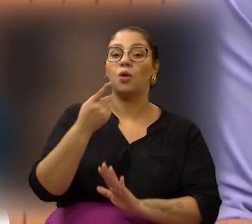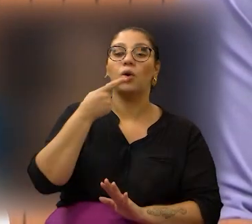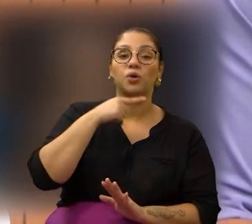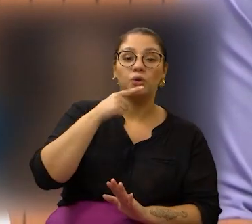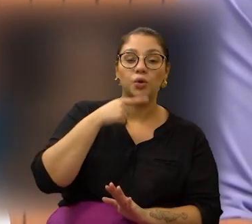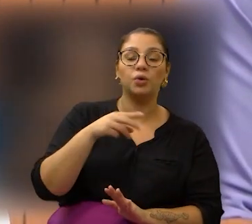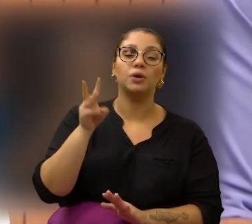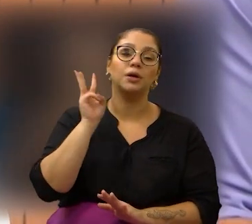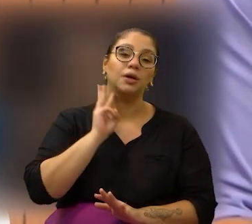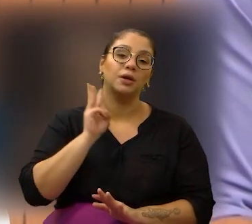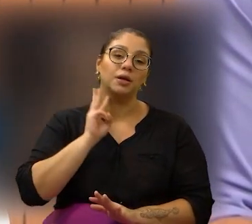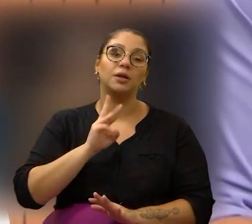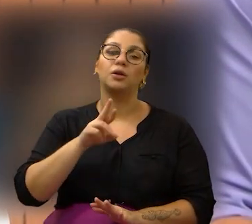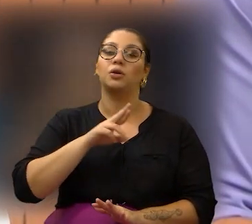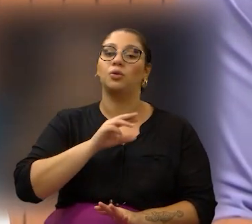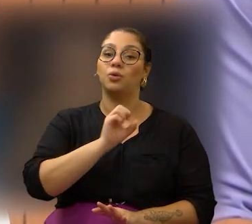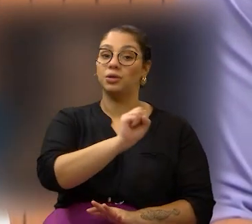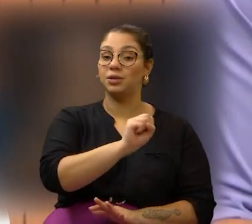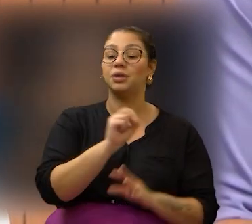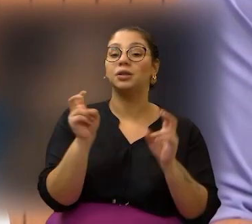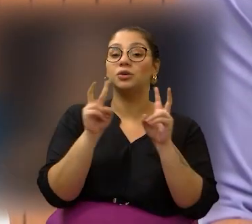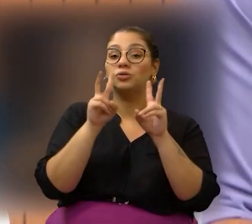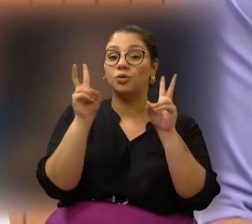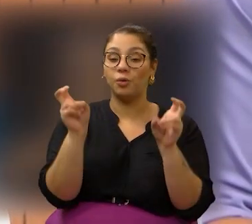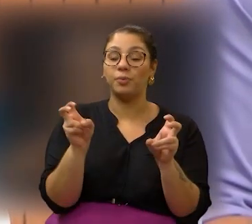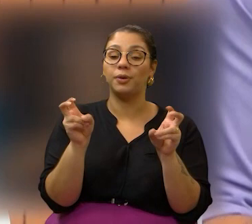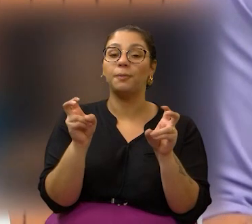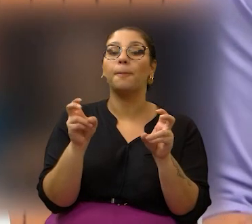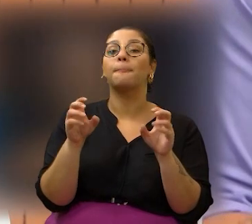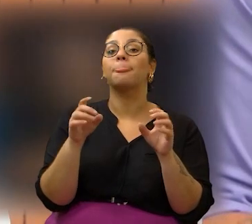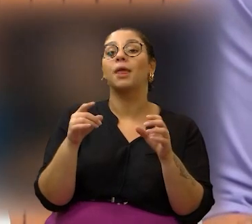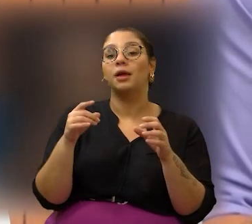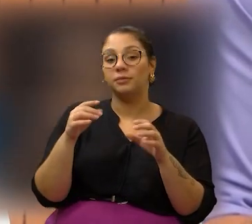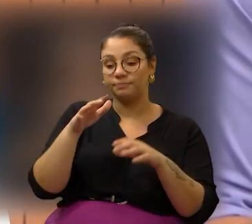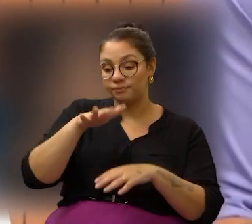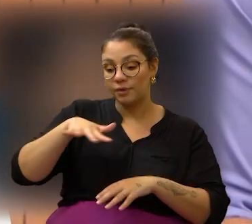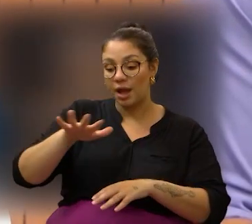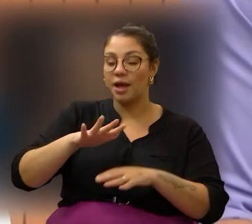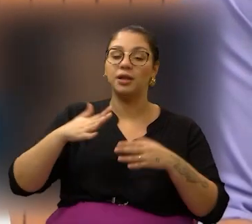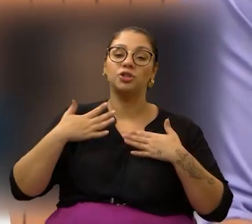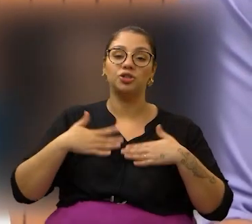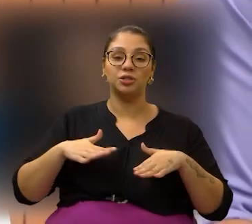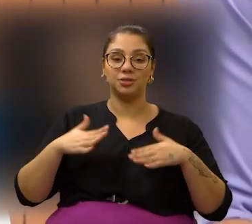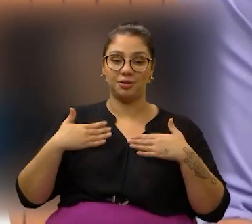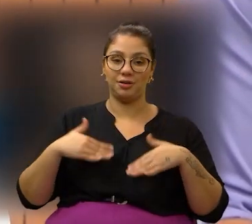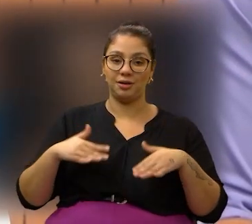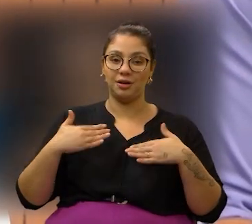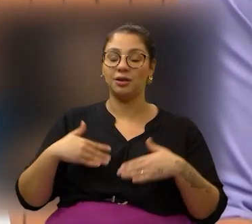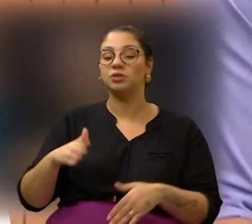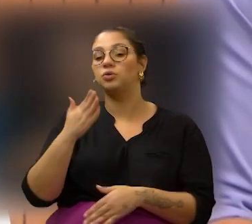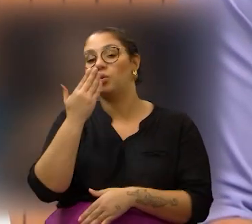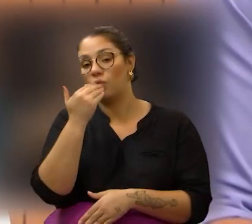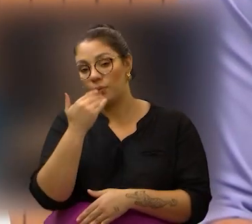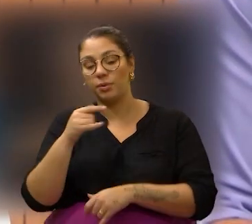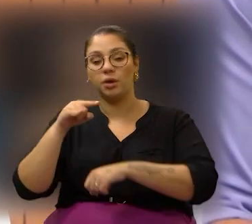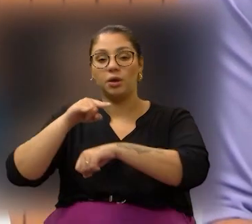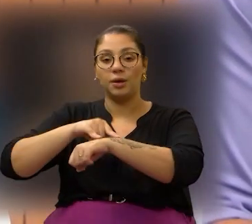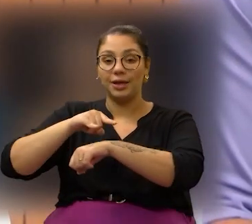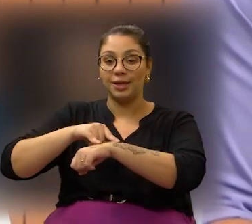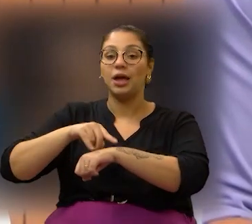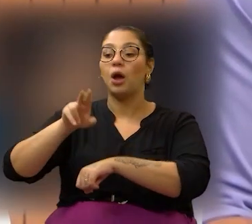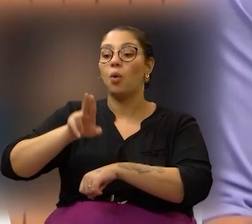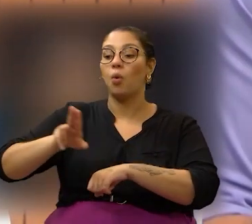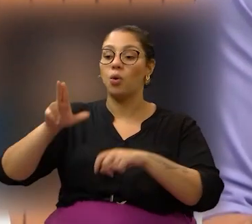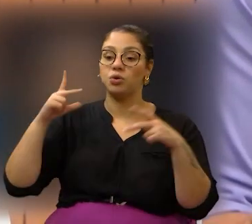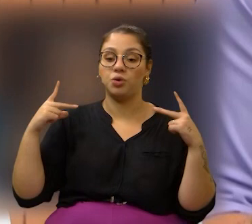Magoga, Cecílio Santos e Luiz Rocine, que dispõem sobre a instalação de área de descanso e refeição e